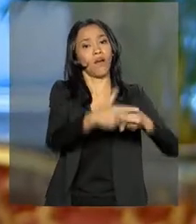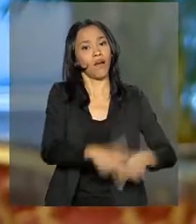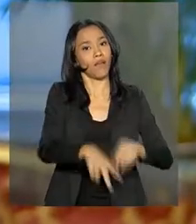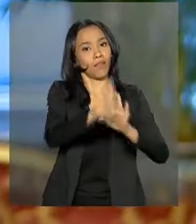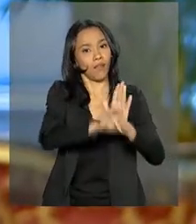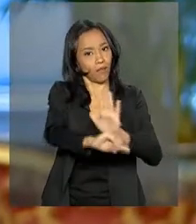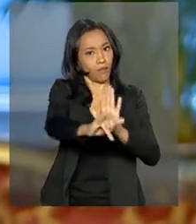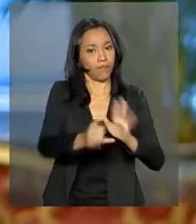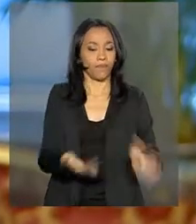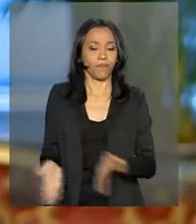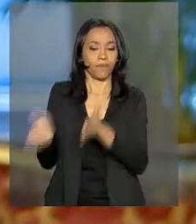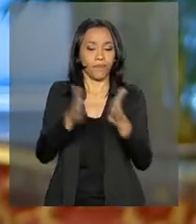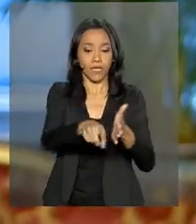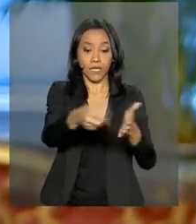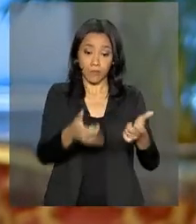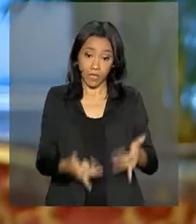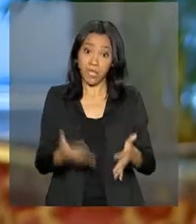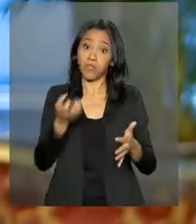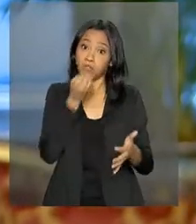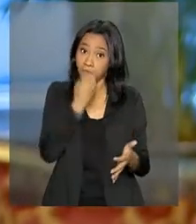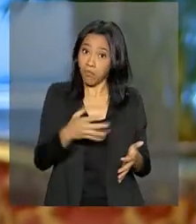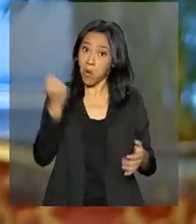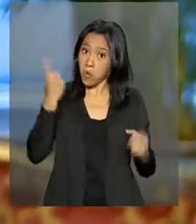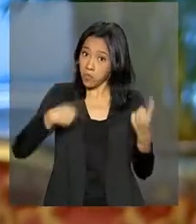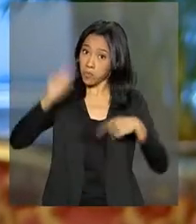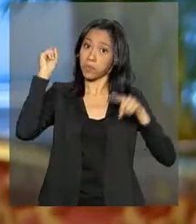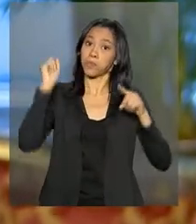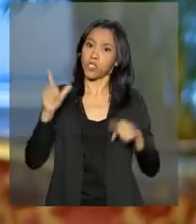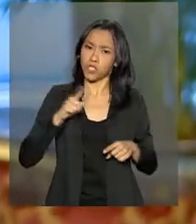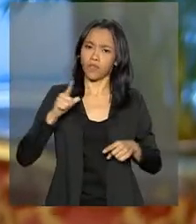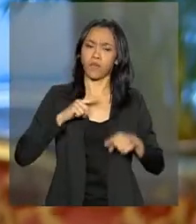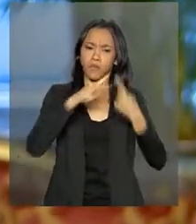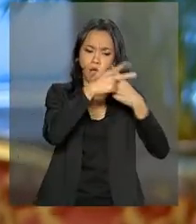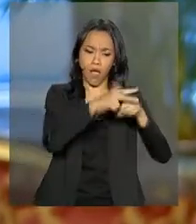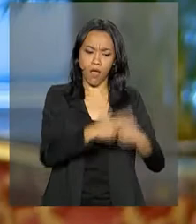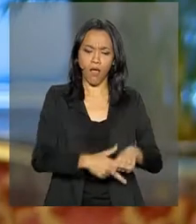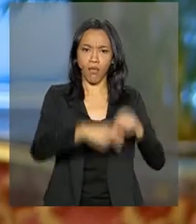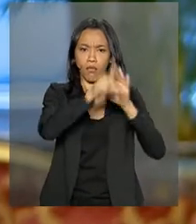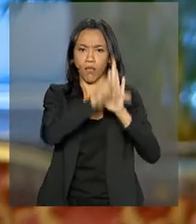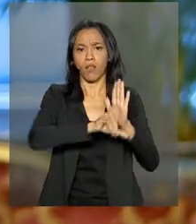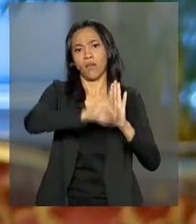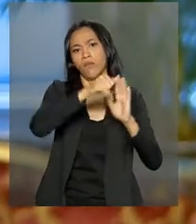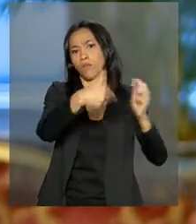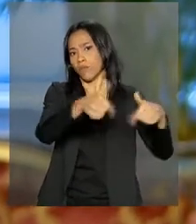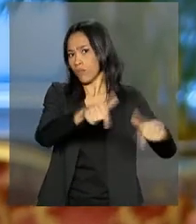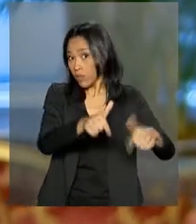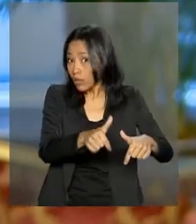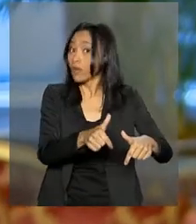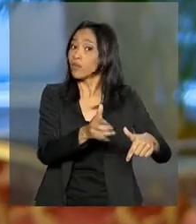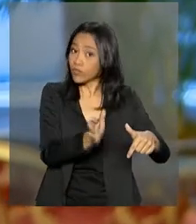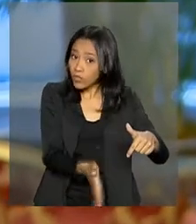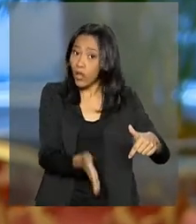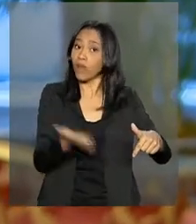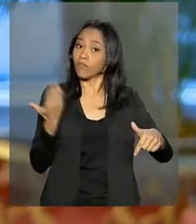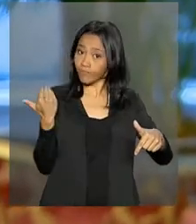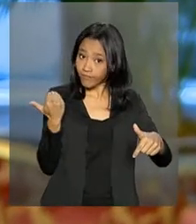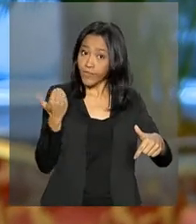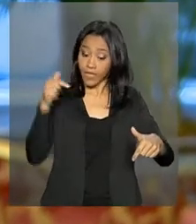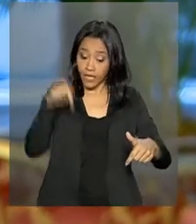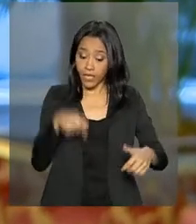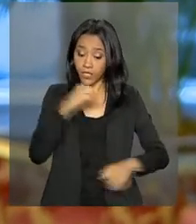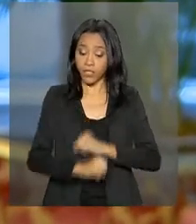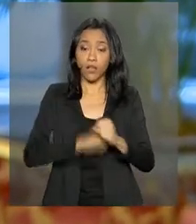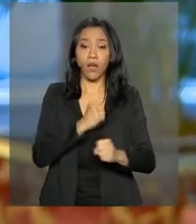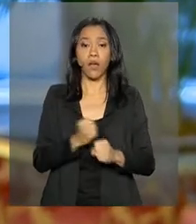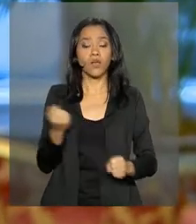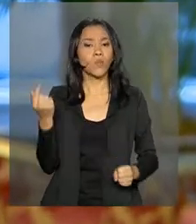brasileira foi muito exitosa. Você veja que nós fizemos uma modernização da legislação trabalhista que só neste ano já